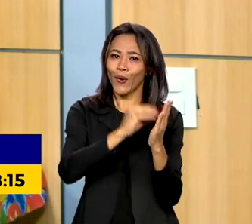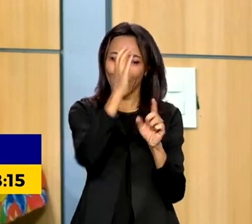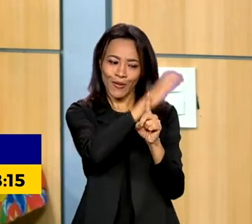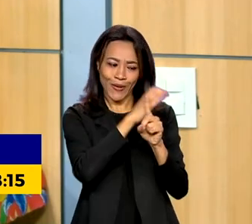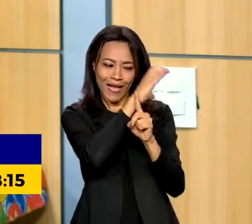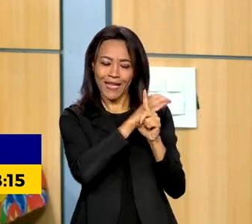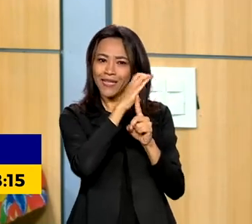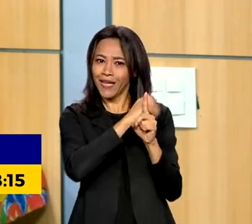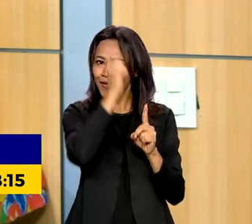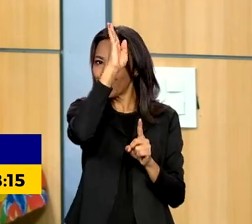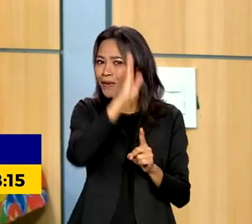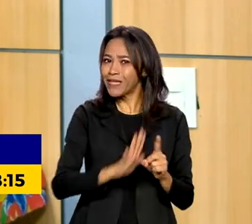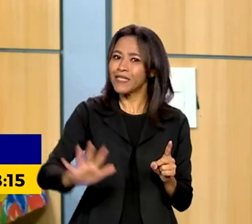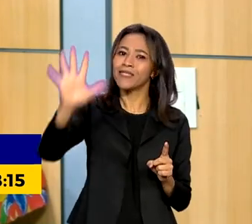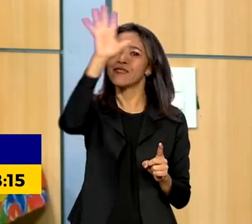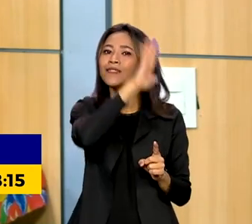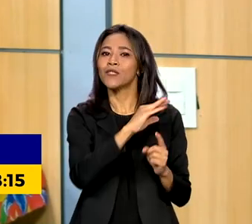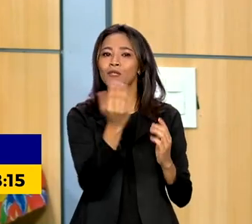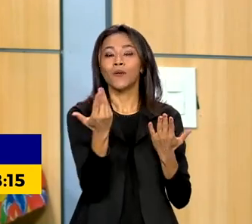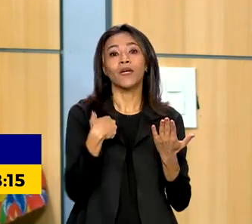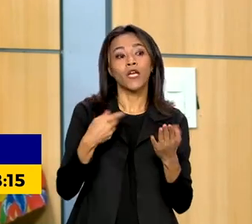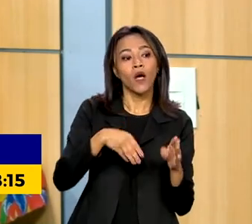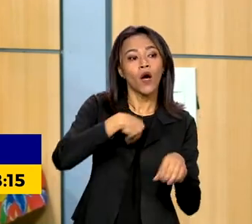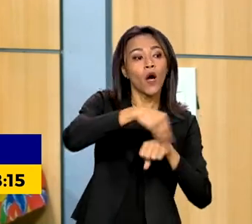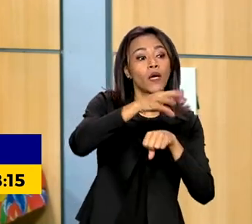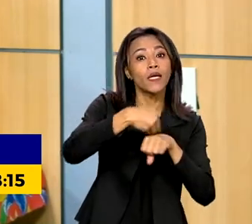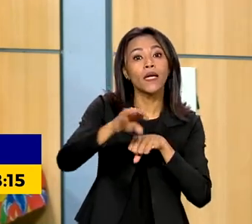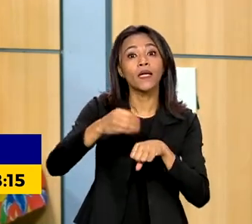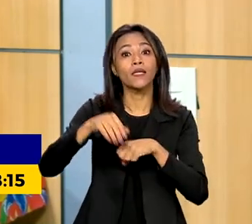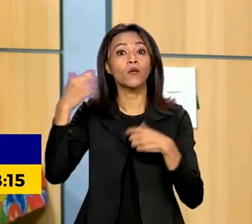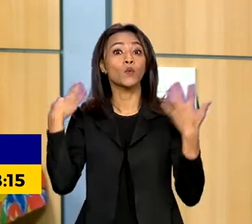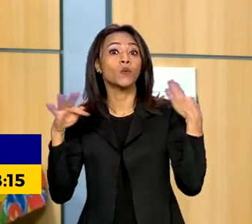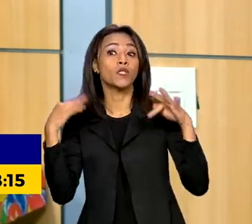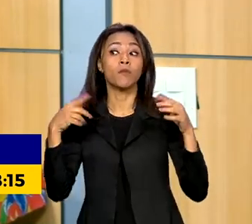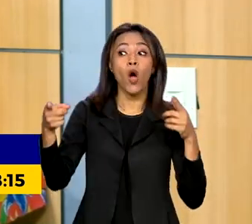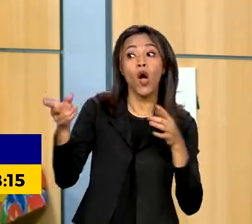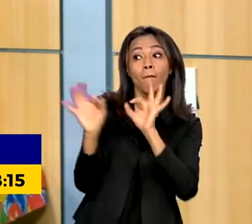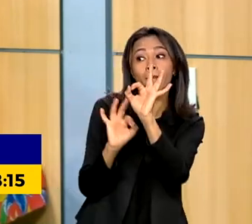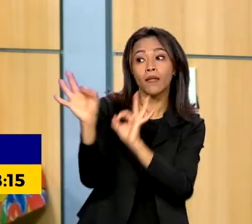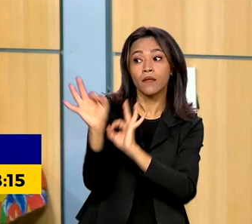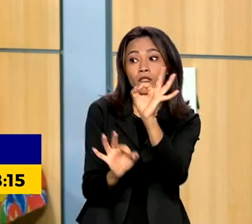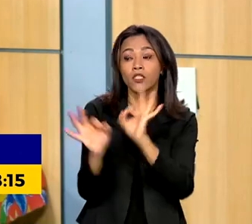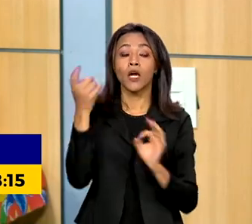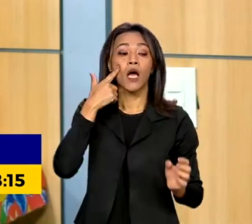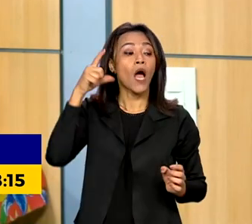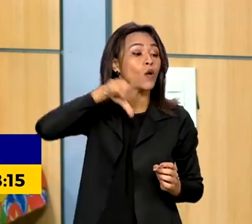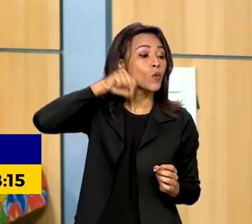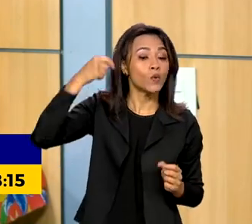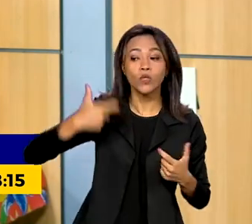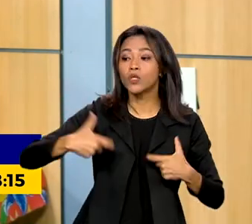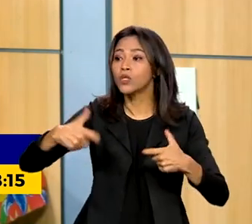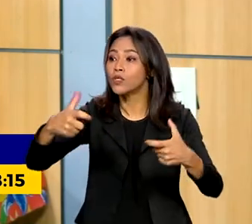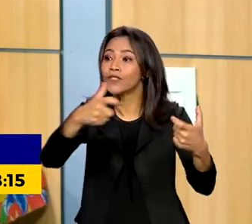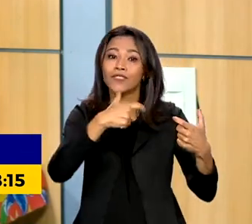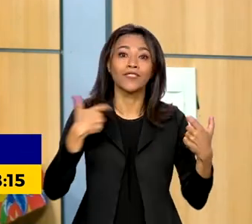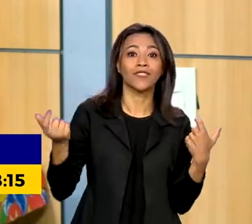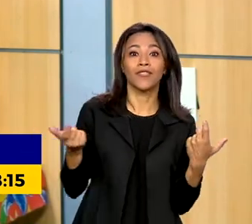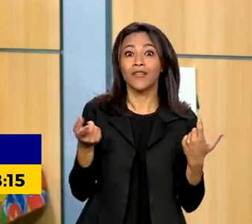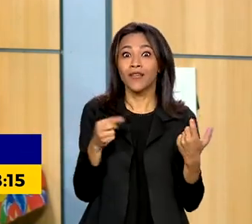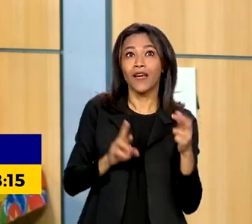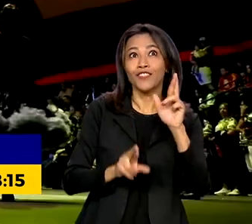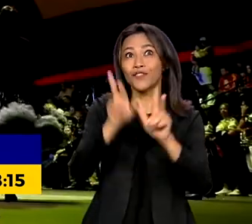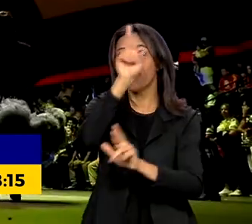nacional de eventos, que auxilia o turista no momento de planejar suas viagens e escolher destinos com oferta turística